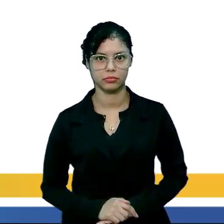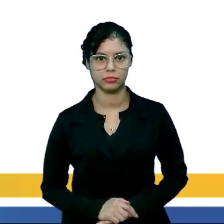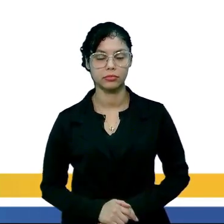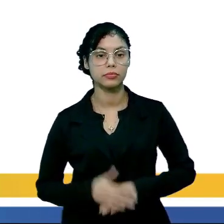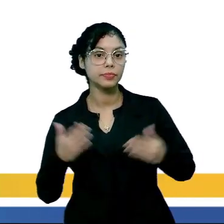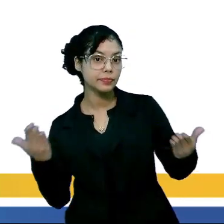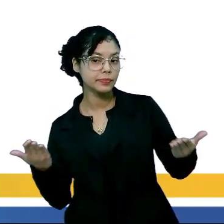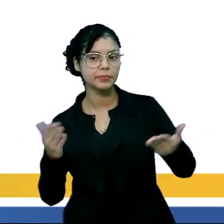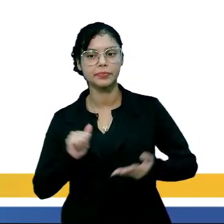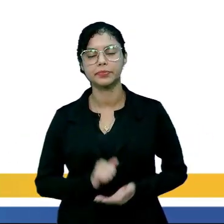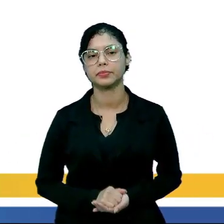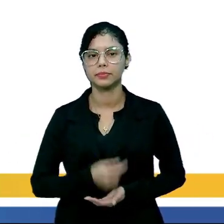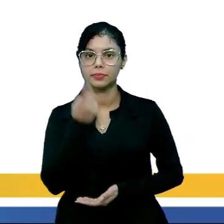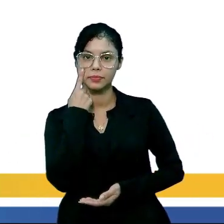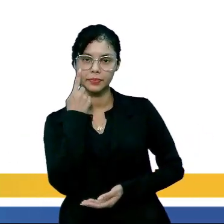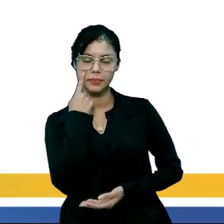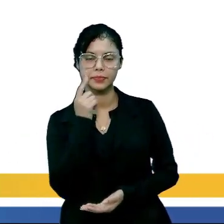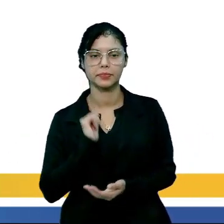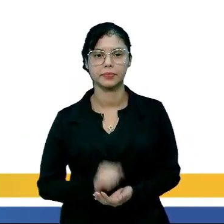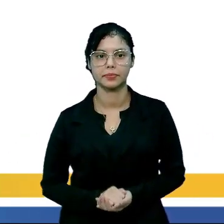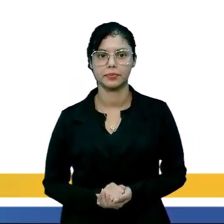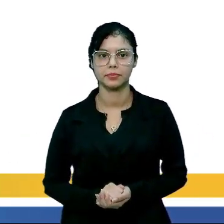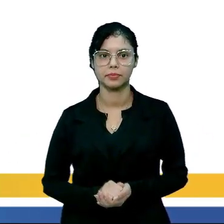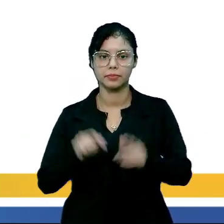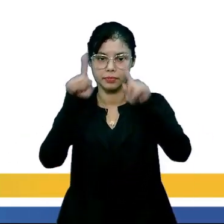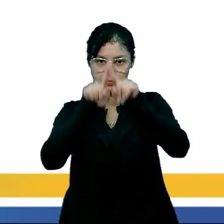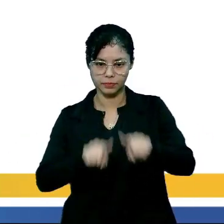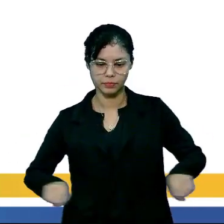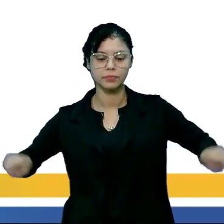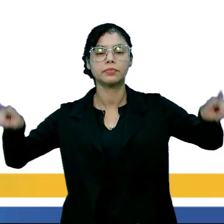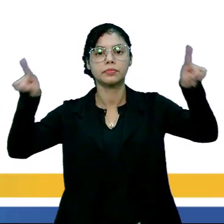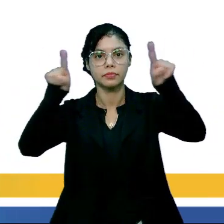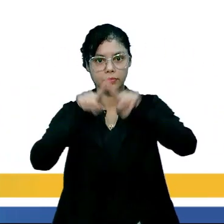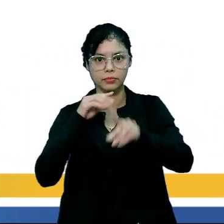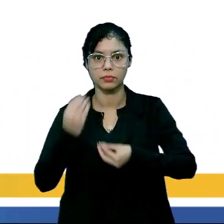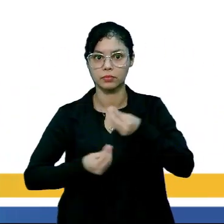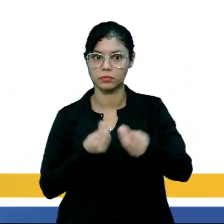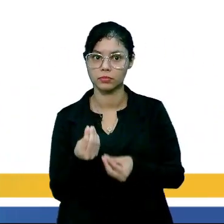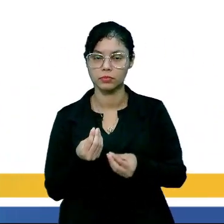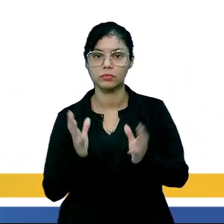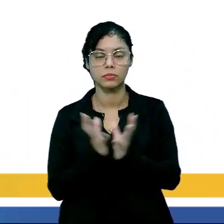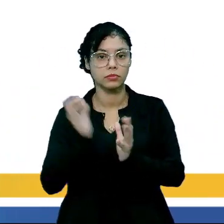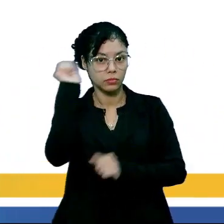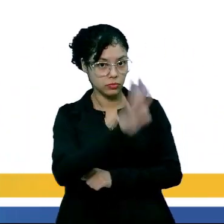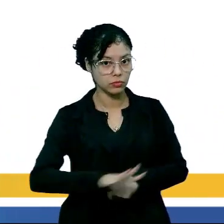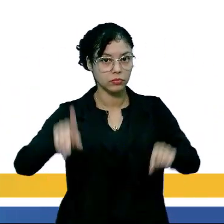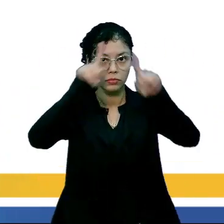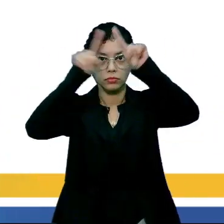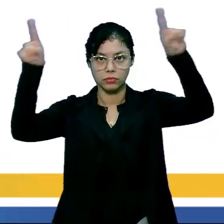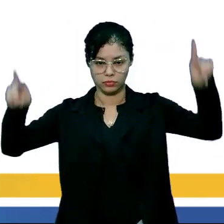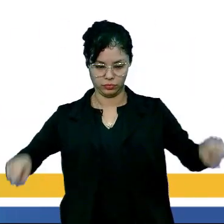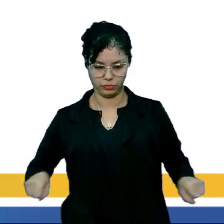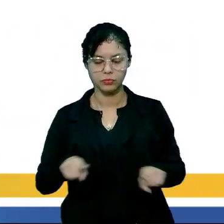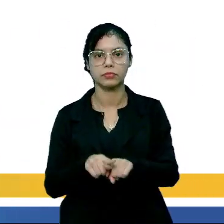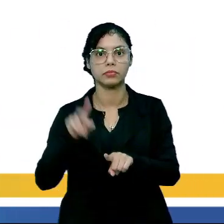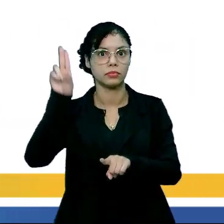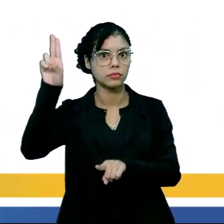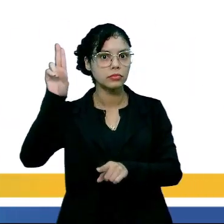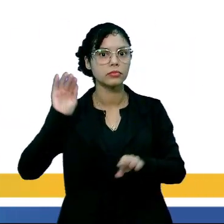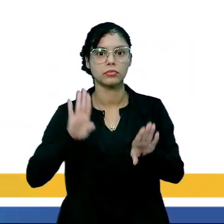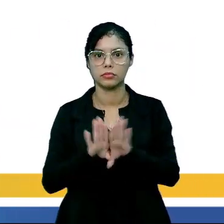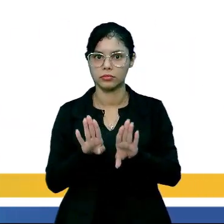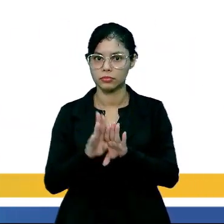Então, vamos lá. Olha aí o diagrama. Quando a gente falou do conjunto universo, falou